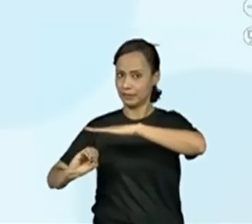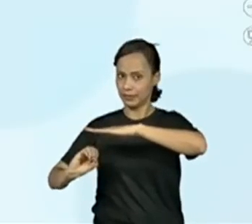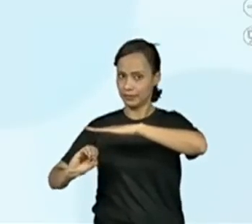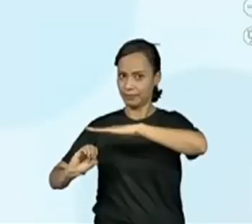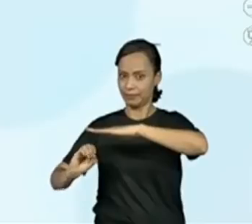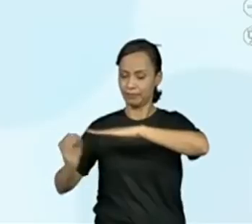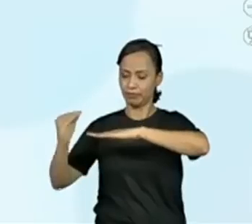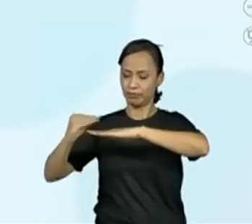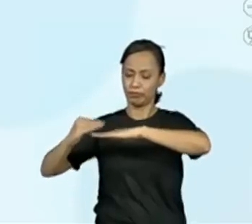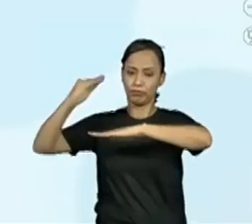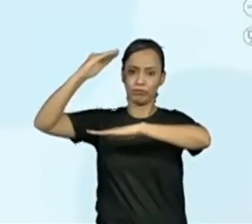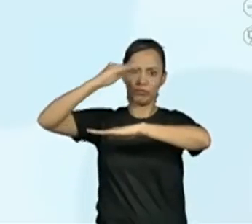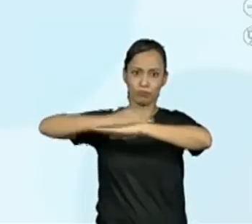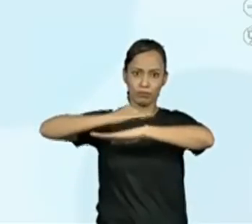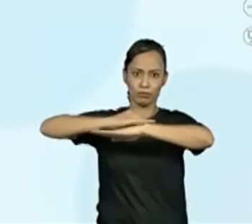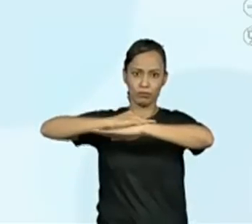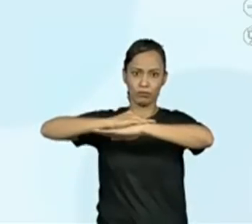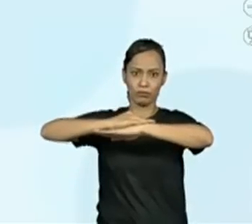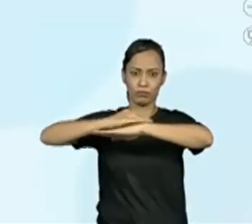foi até o 50.